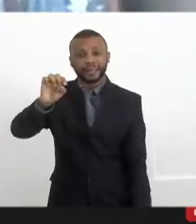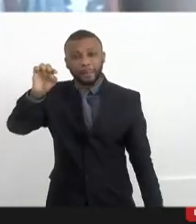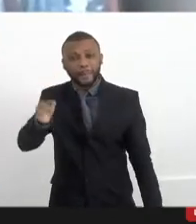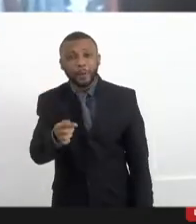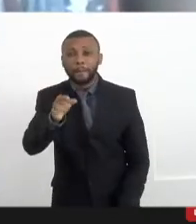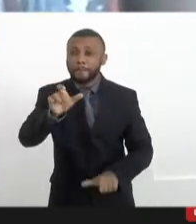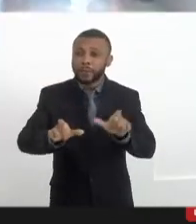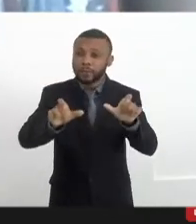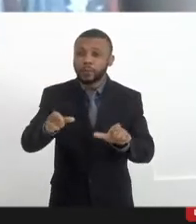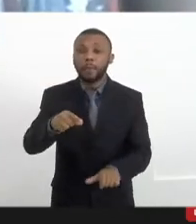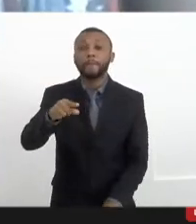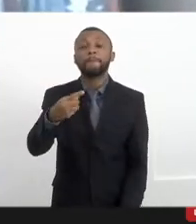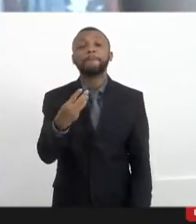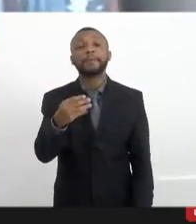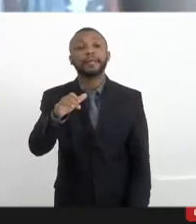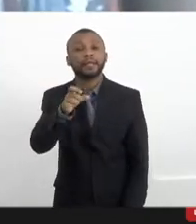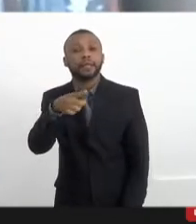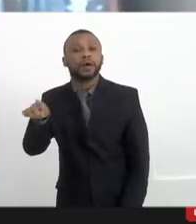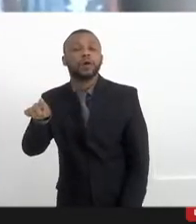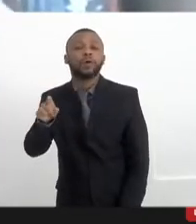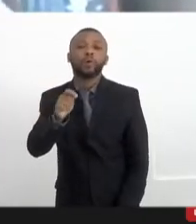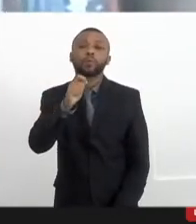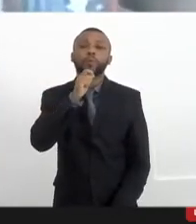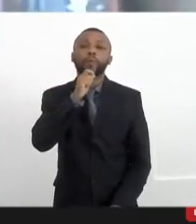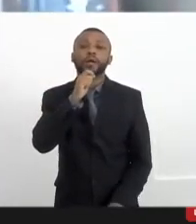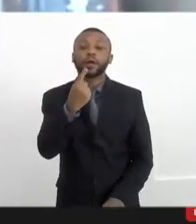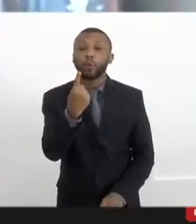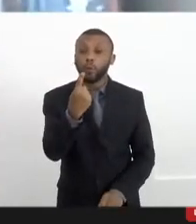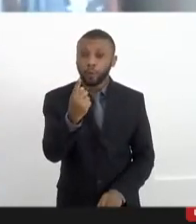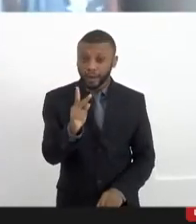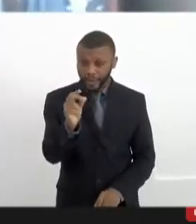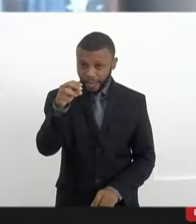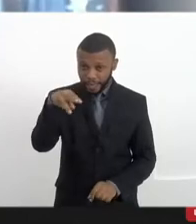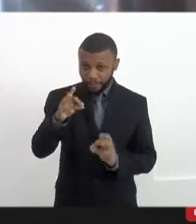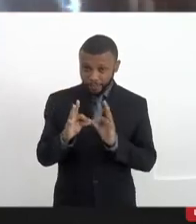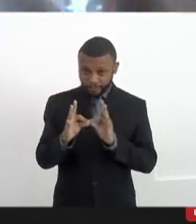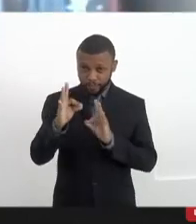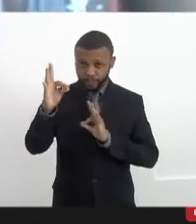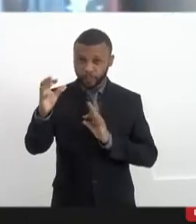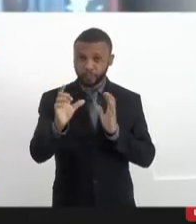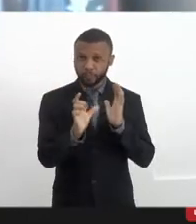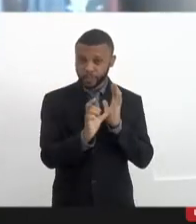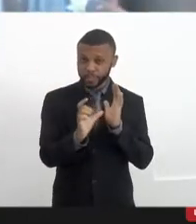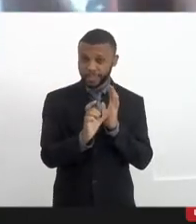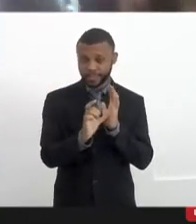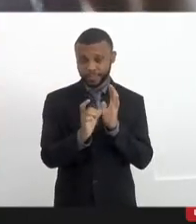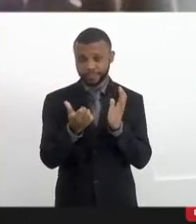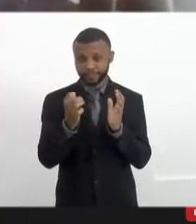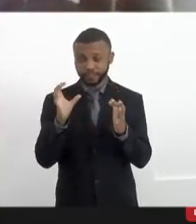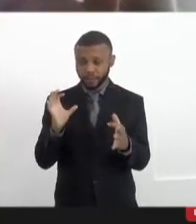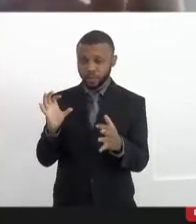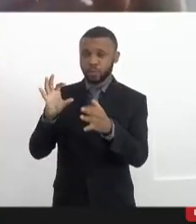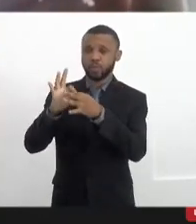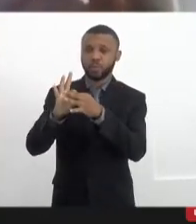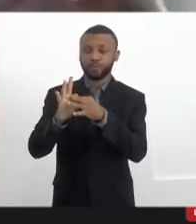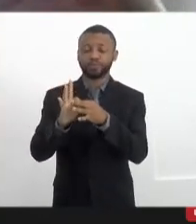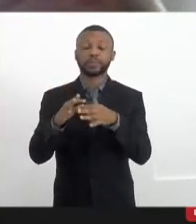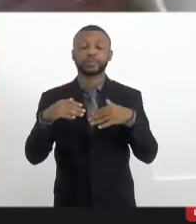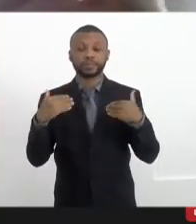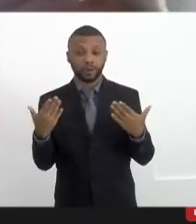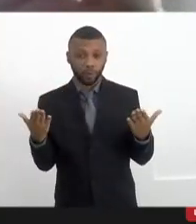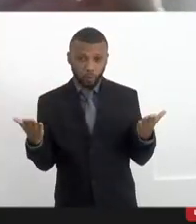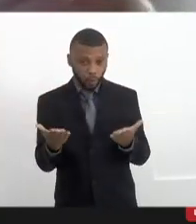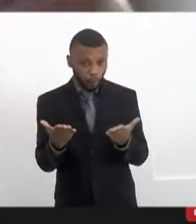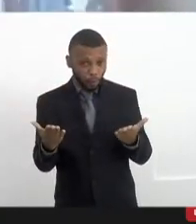de pessoas sem ter 500 metros ou um quilômetro de antena. Então, hoje em dia, nós temos que discutir